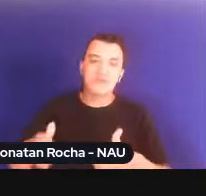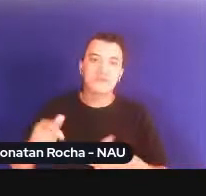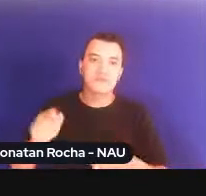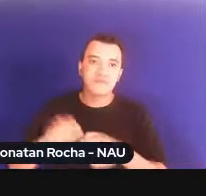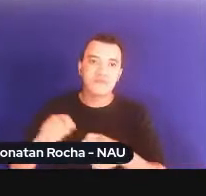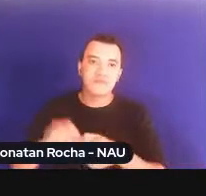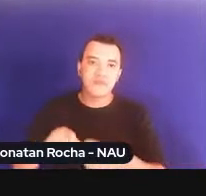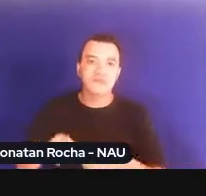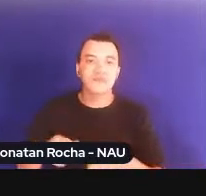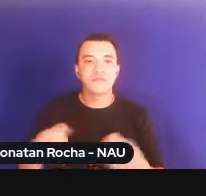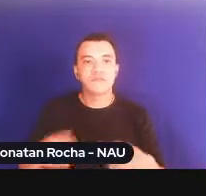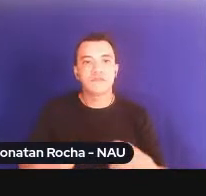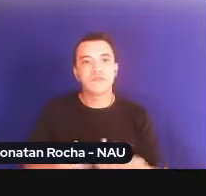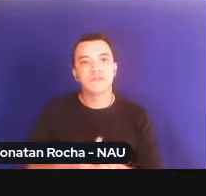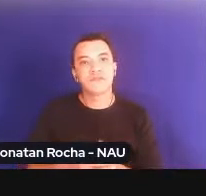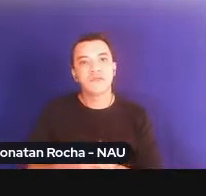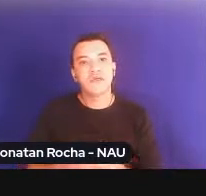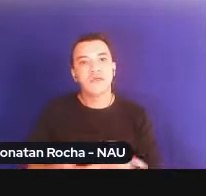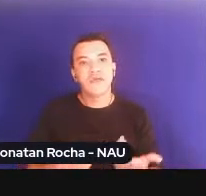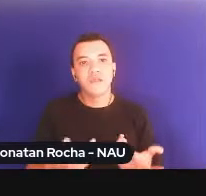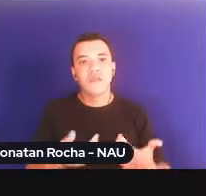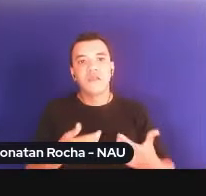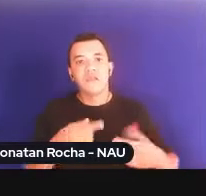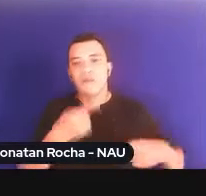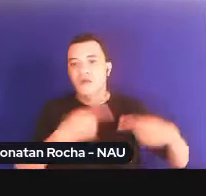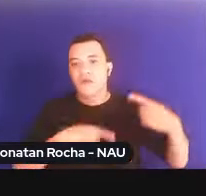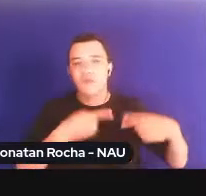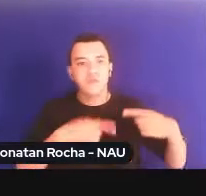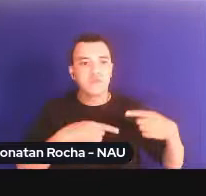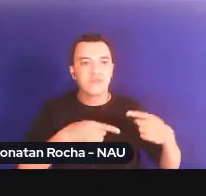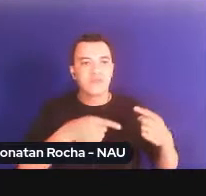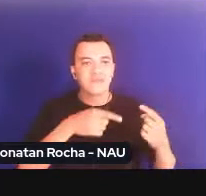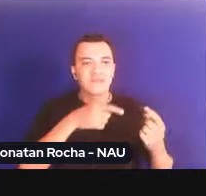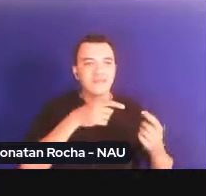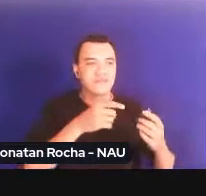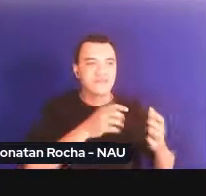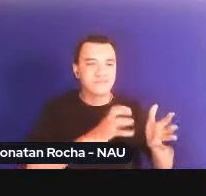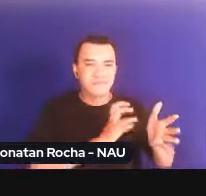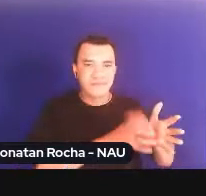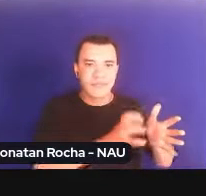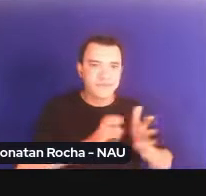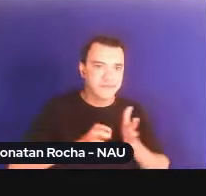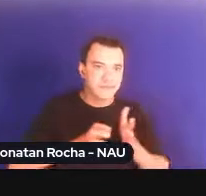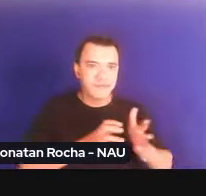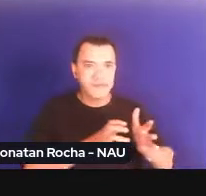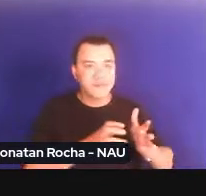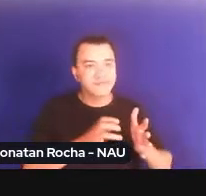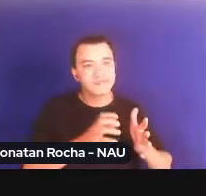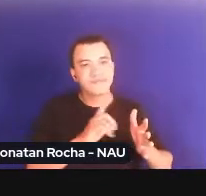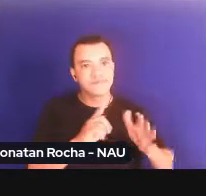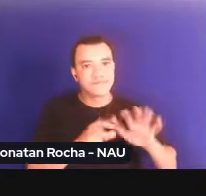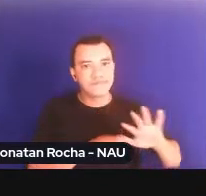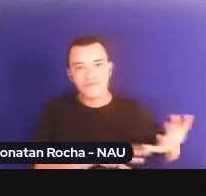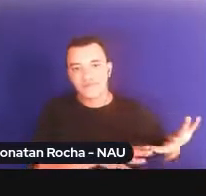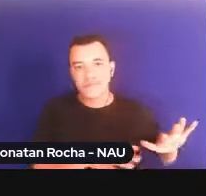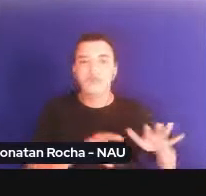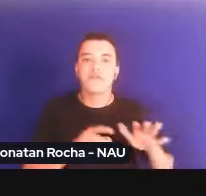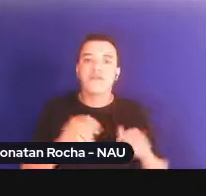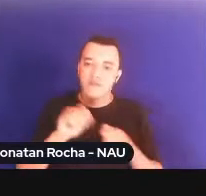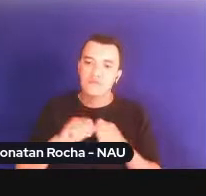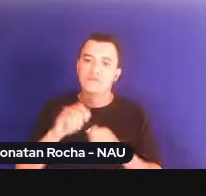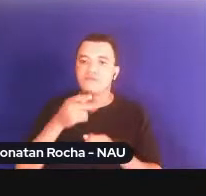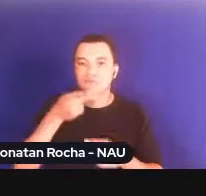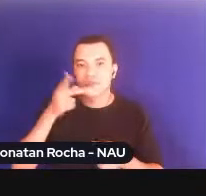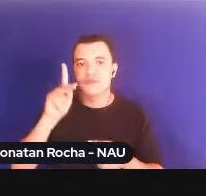para além da política partidária que se faz no âmbito doméstico desses Estados, a afirmação de direitos. As